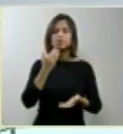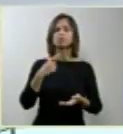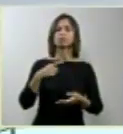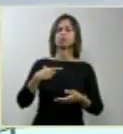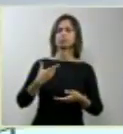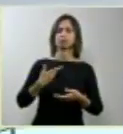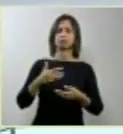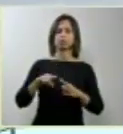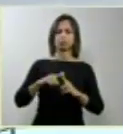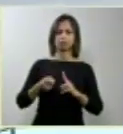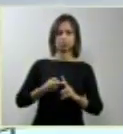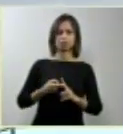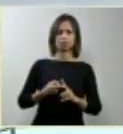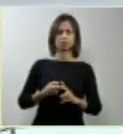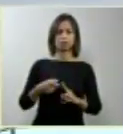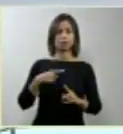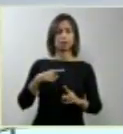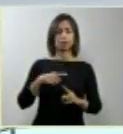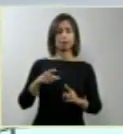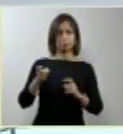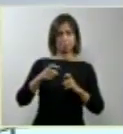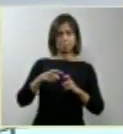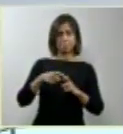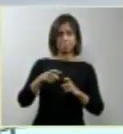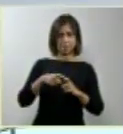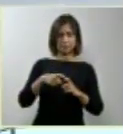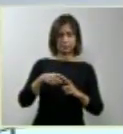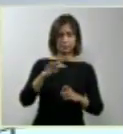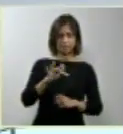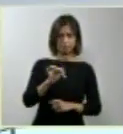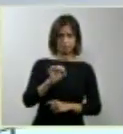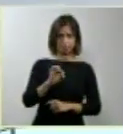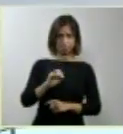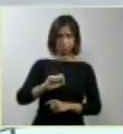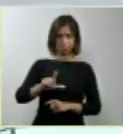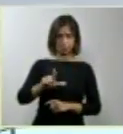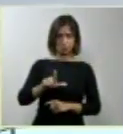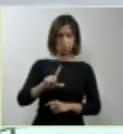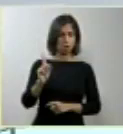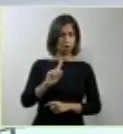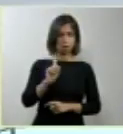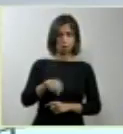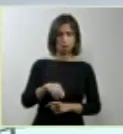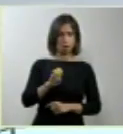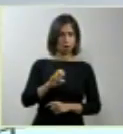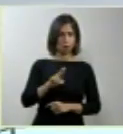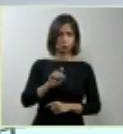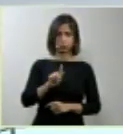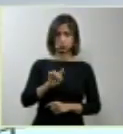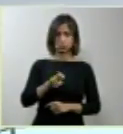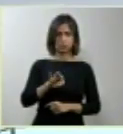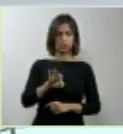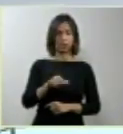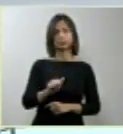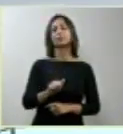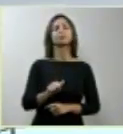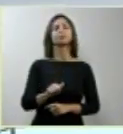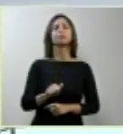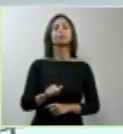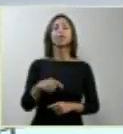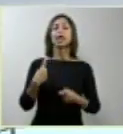expulsos do útero. A medicina fetal não é nem de longe eugênica. Pelo contrário, a medicina fetal